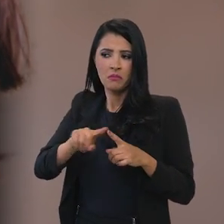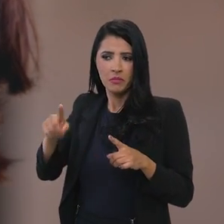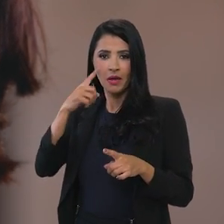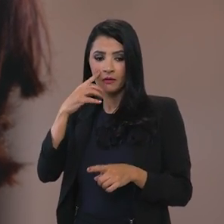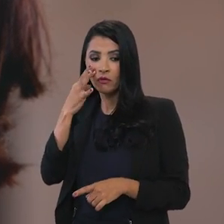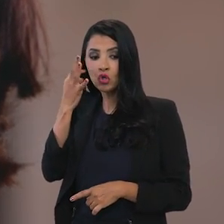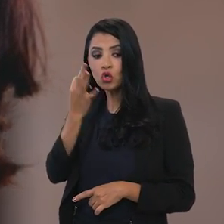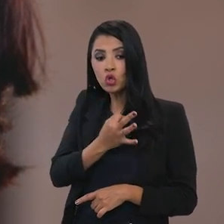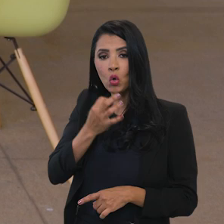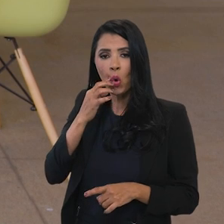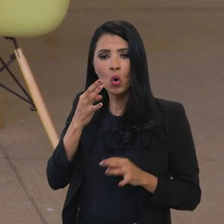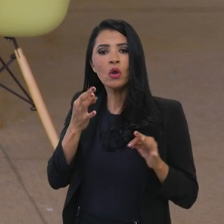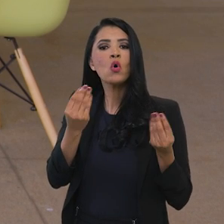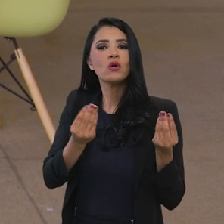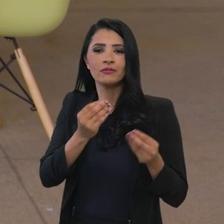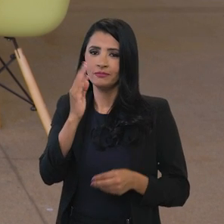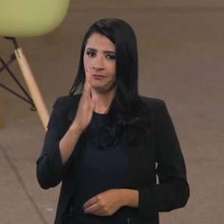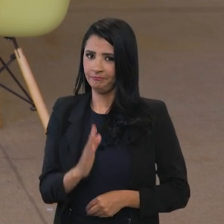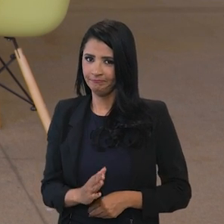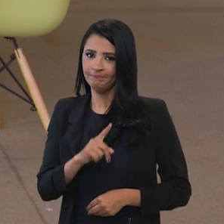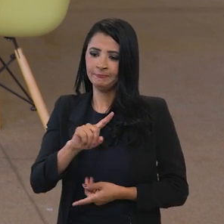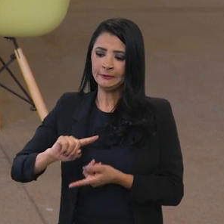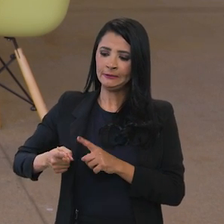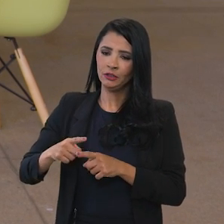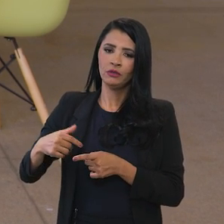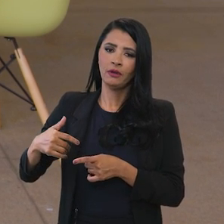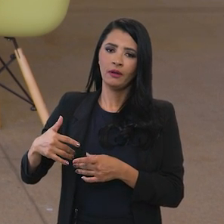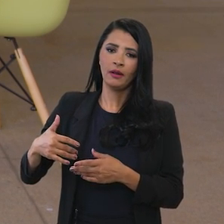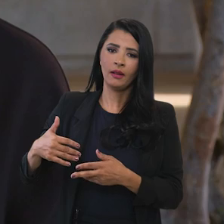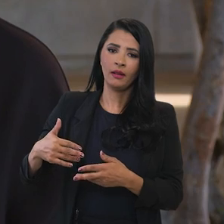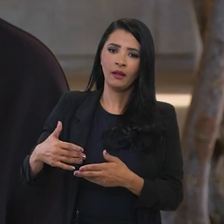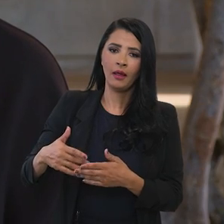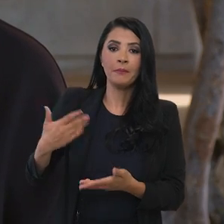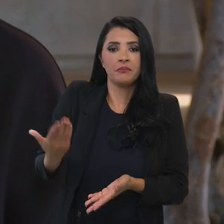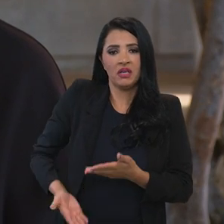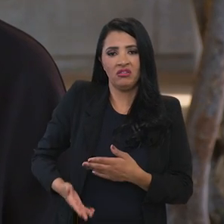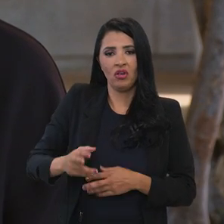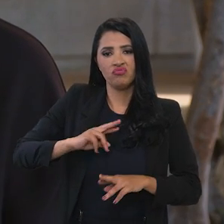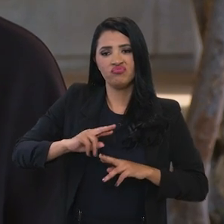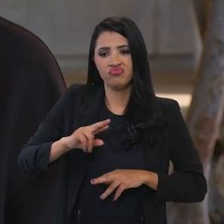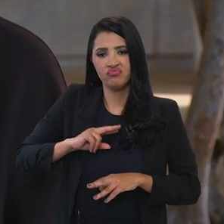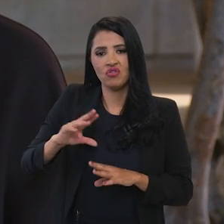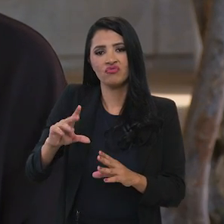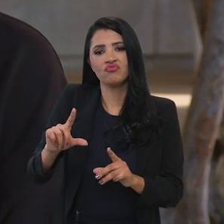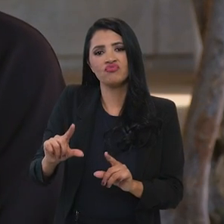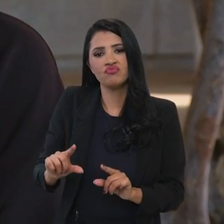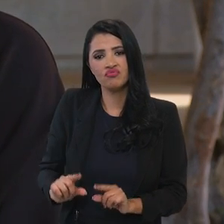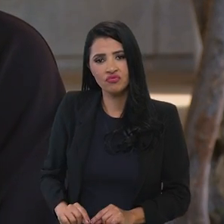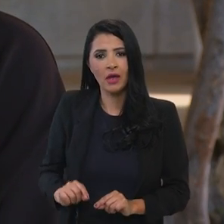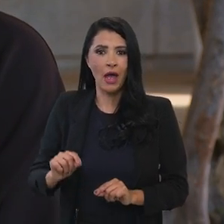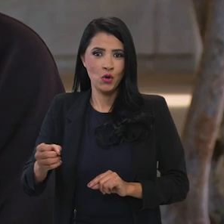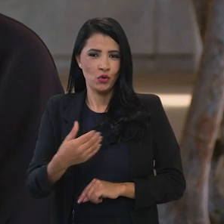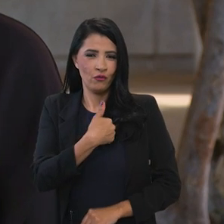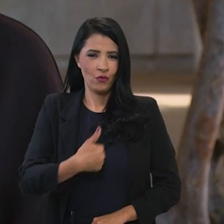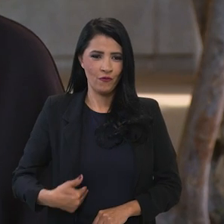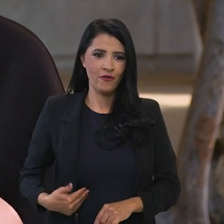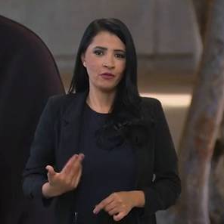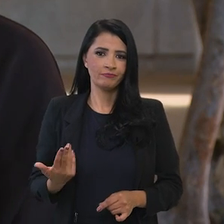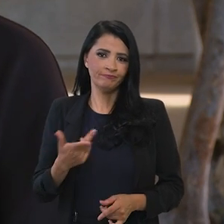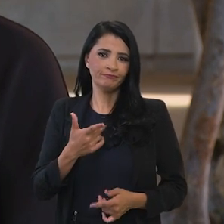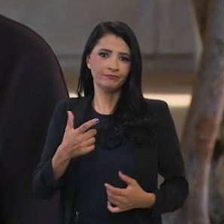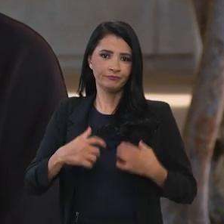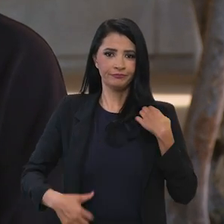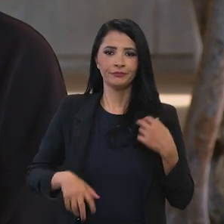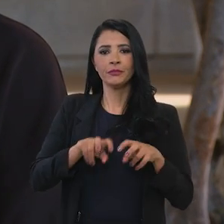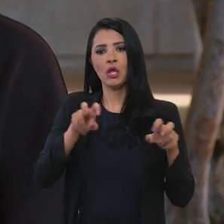verdade eles estavam de olho no Brasil as negociações perderam o ritmo naquele momento e aí quando o novo governo sumiu os europeus